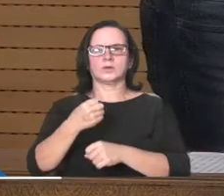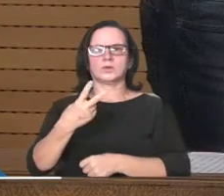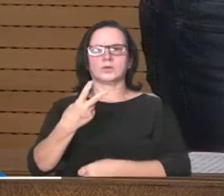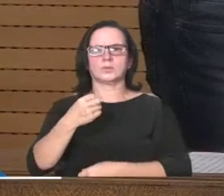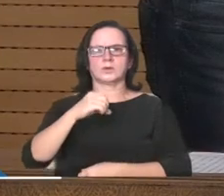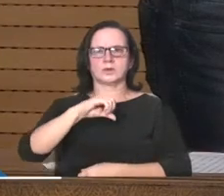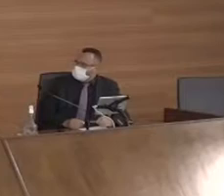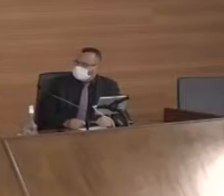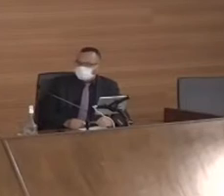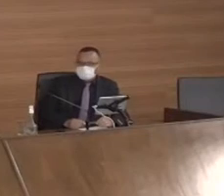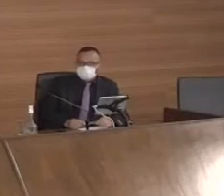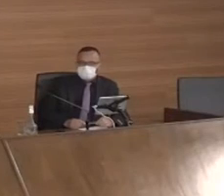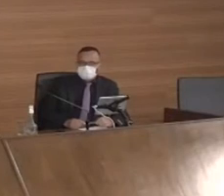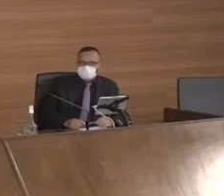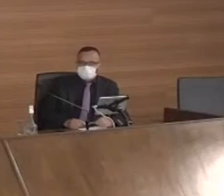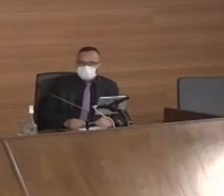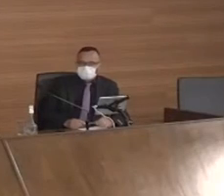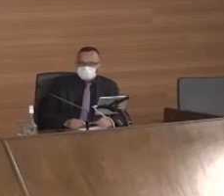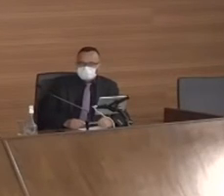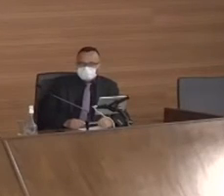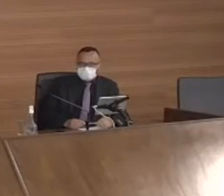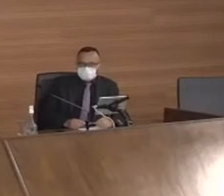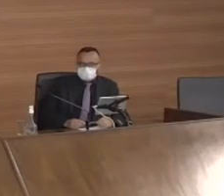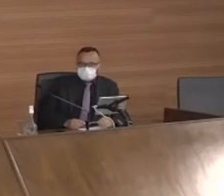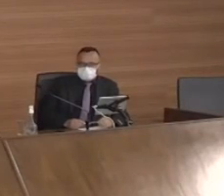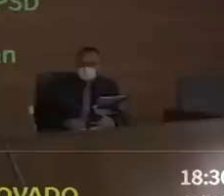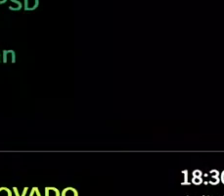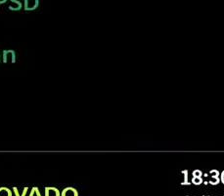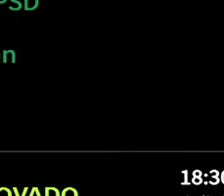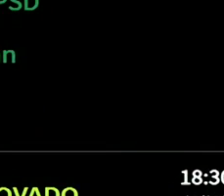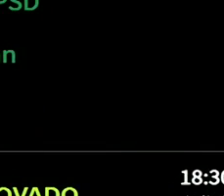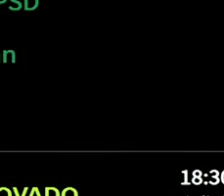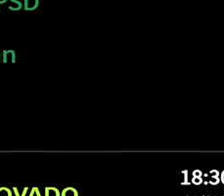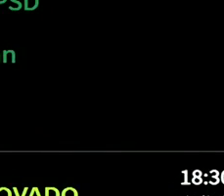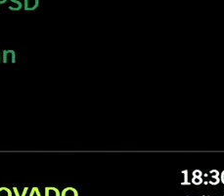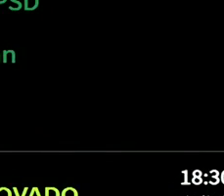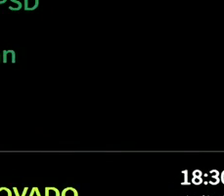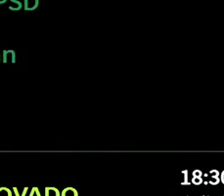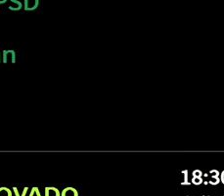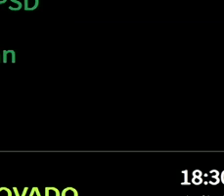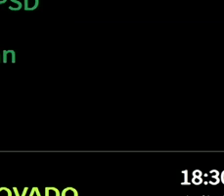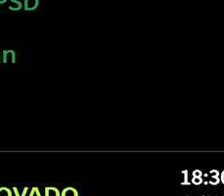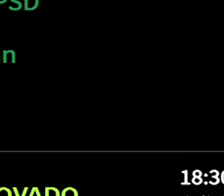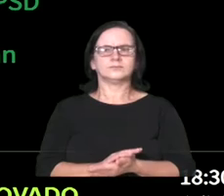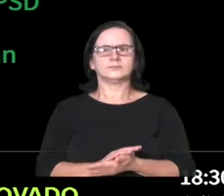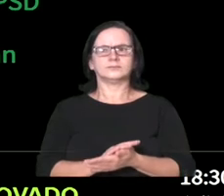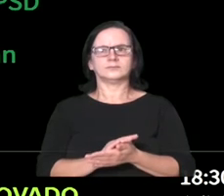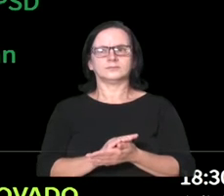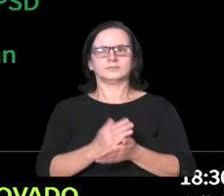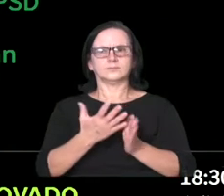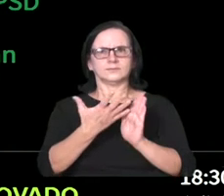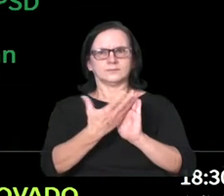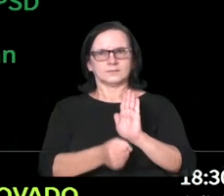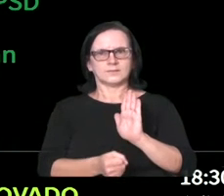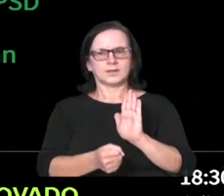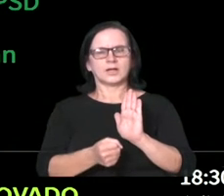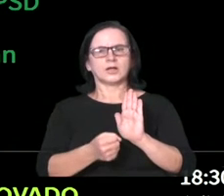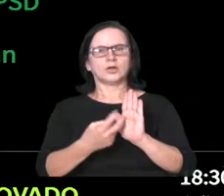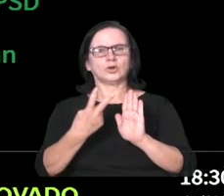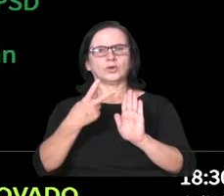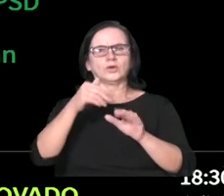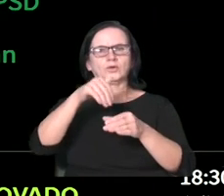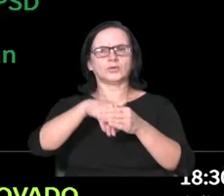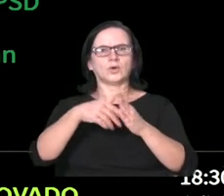pauta, e os dois aprovados em primeira discussão e segunda discussão, registrando dois votos contrários, do